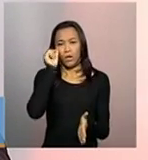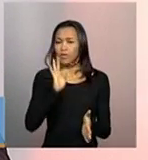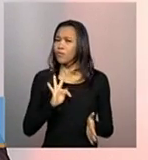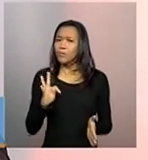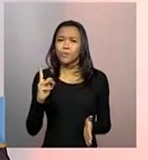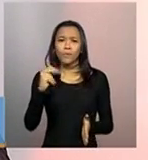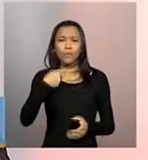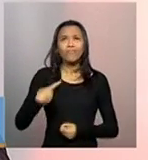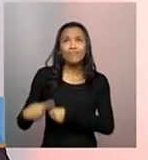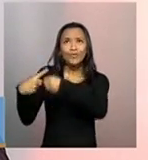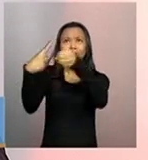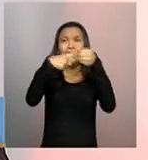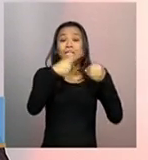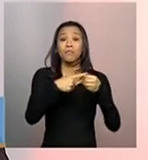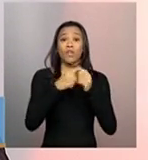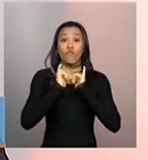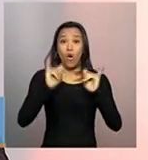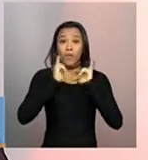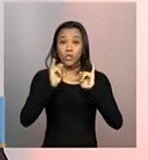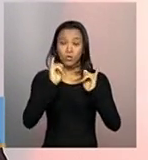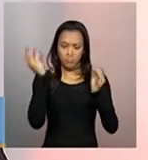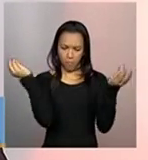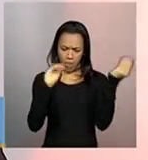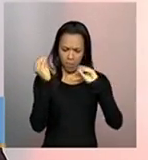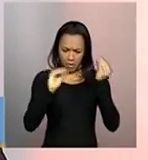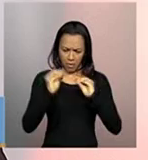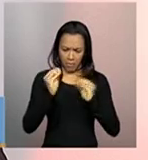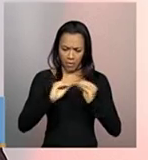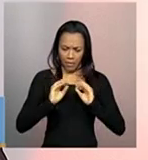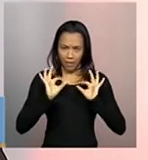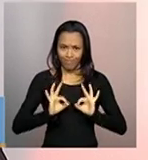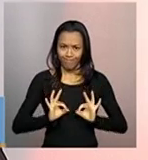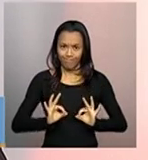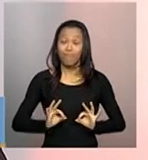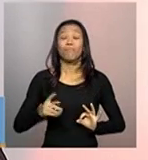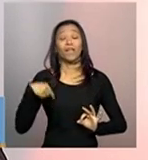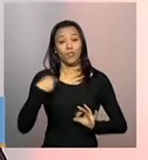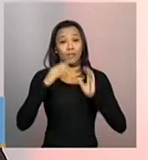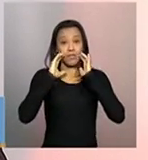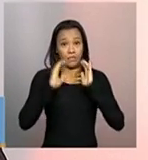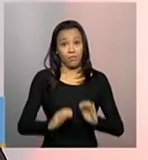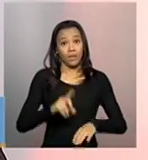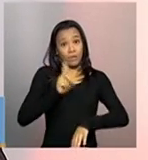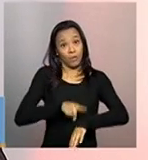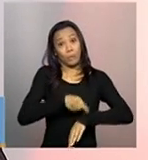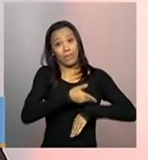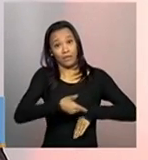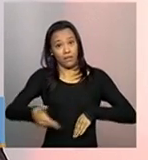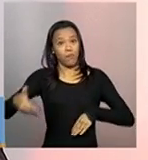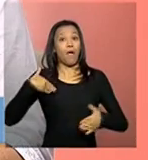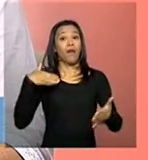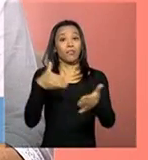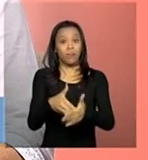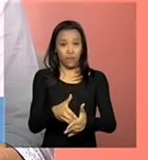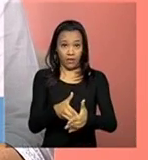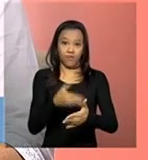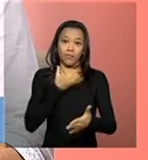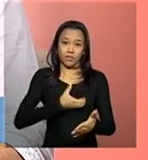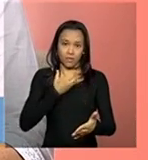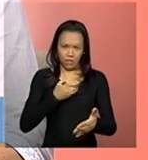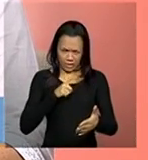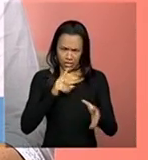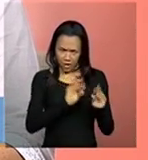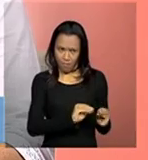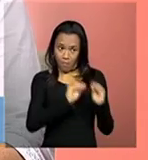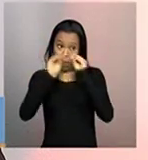municípios podem inserir as informações e validá-las para que a gente consiga cumprir esse prazo de dezembro de 2014. Não há previsão para a prorrogação desse